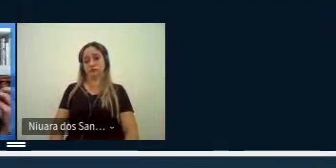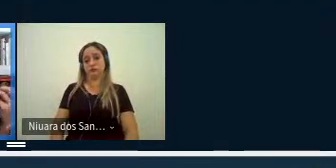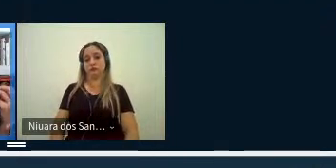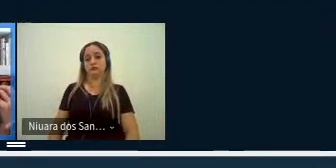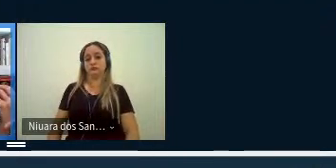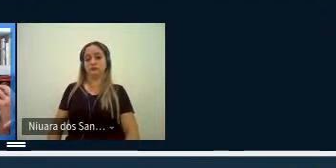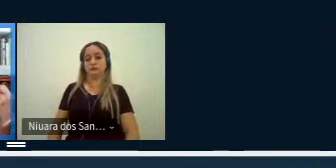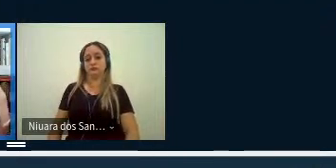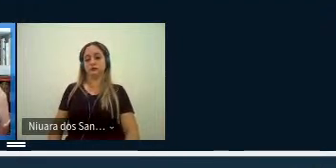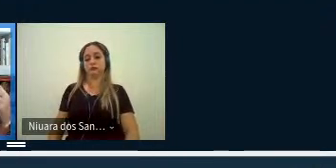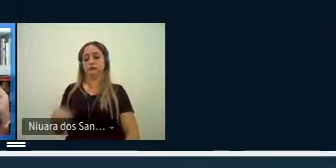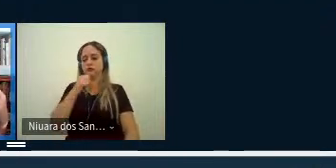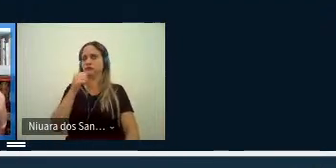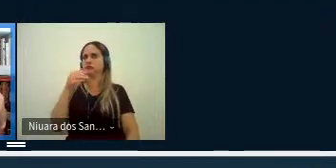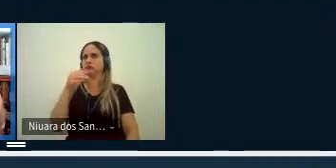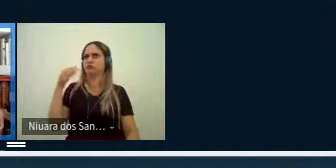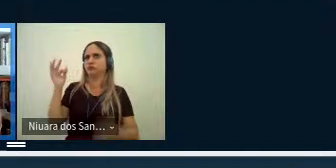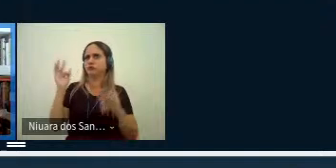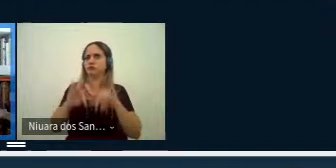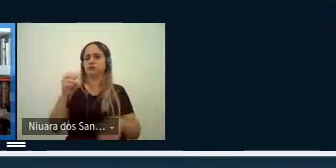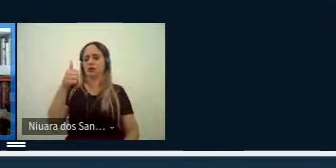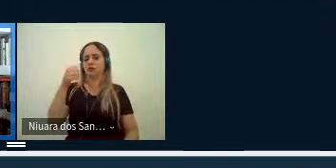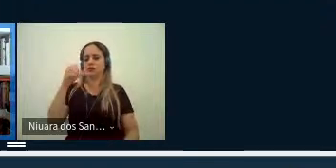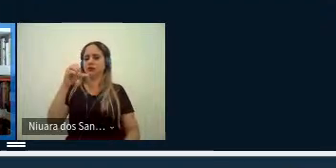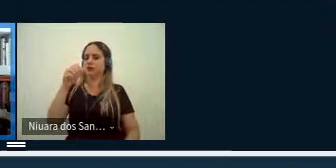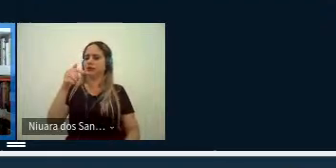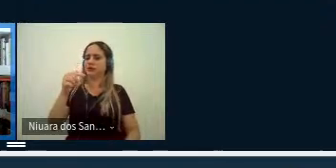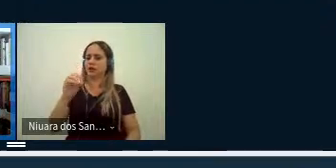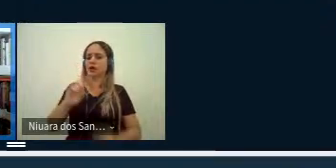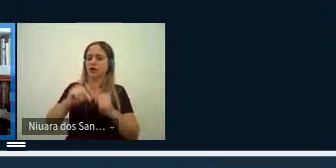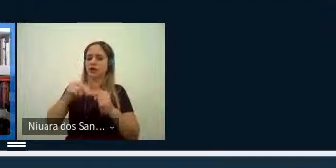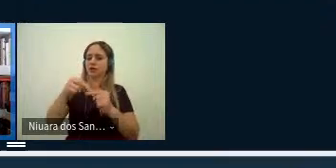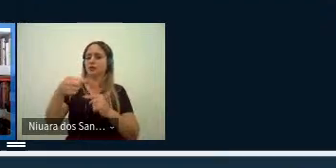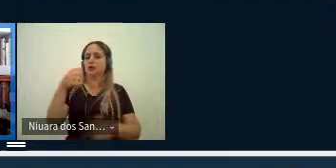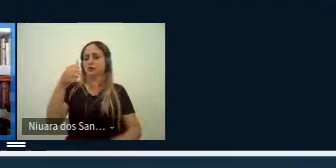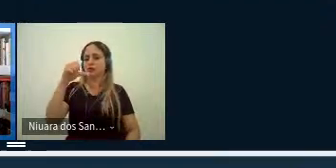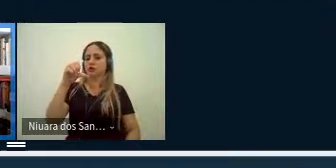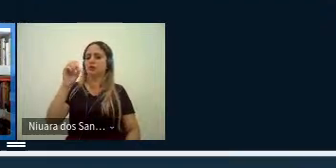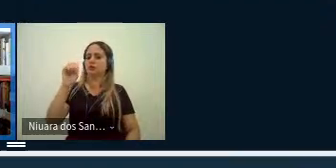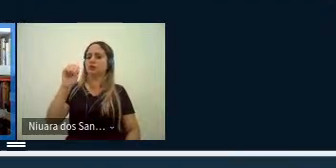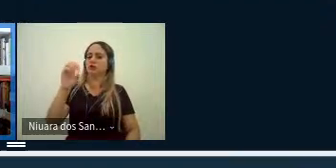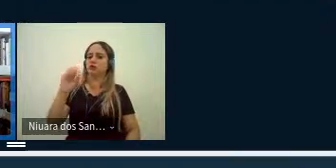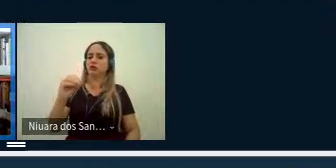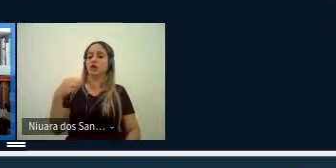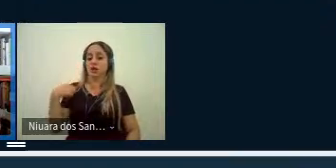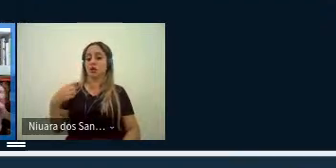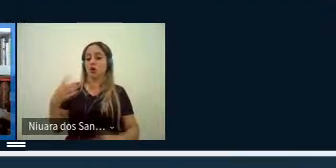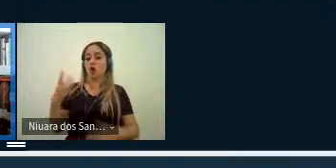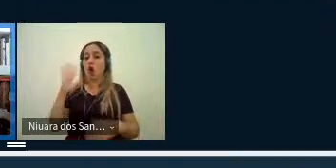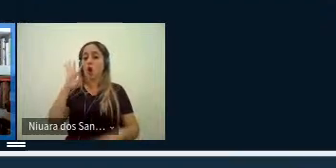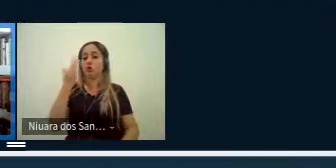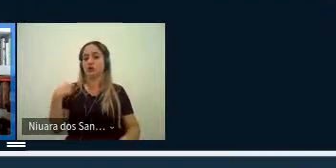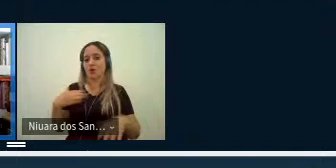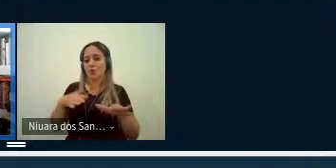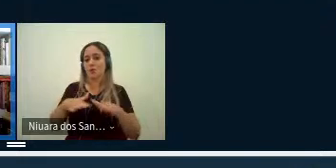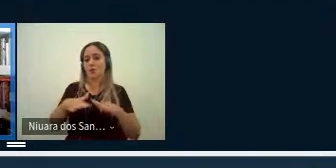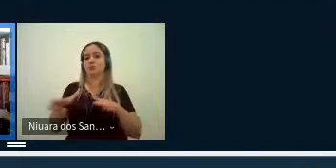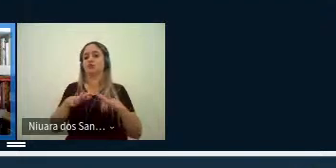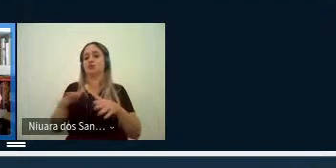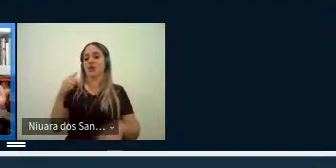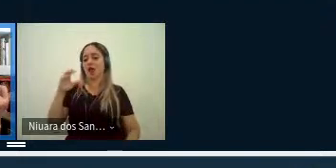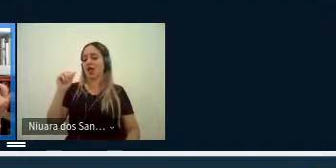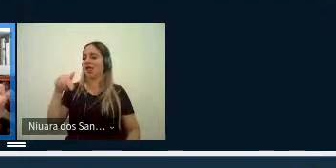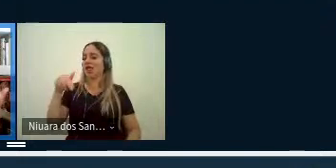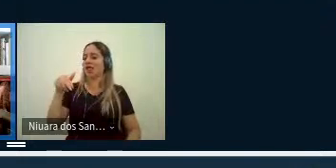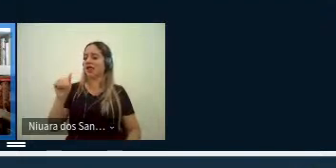no final dos anos 70 e na próxima década de 1980 que ocorreu então uma agitação muito importante no Canadá